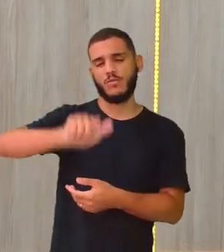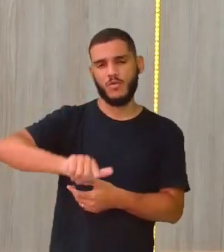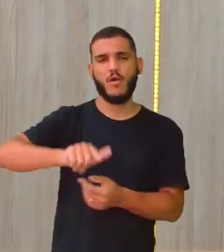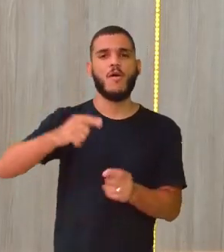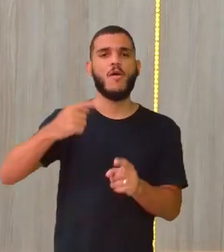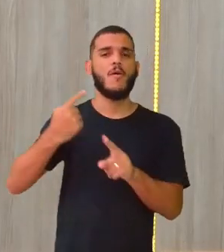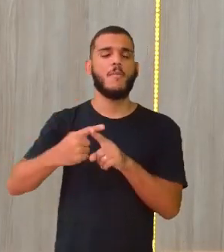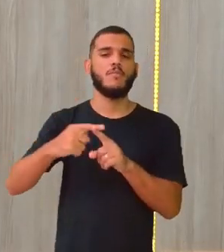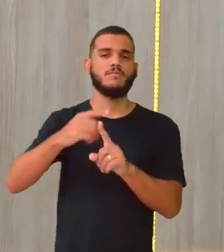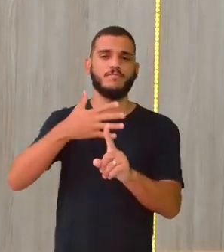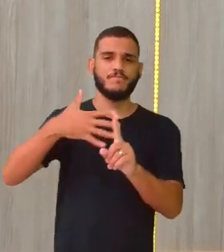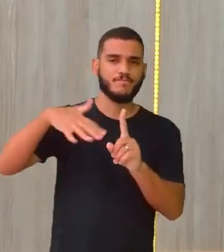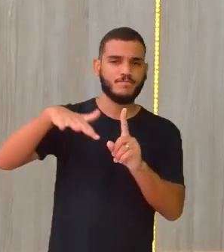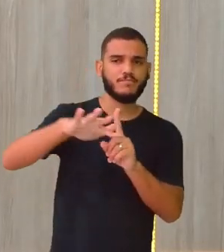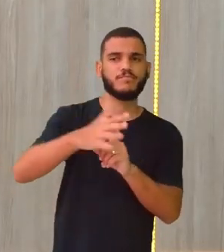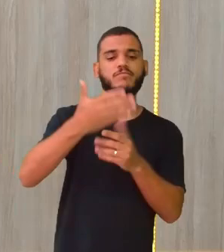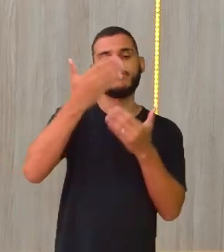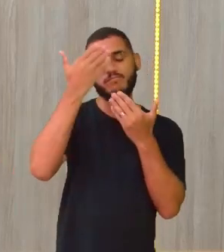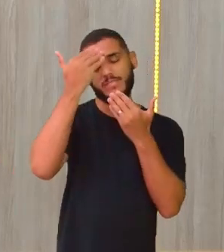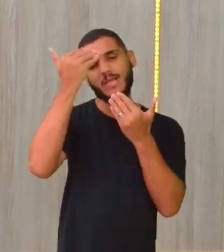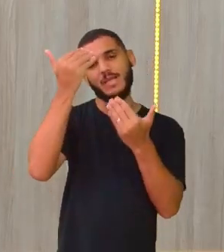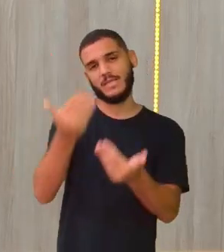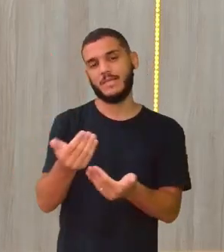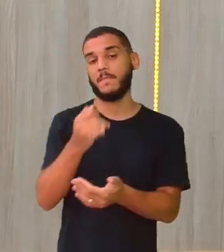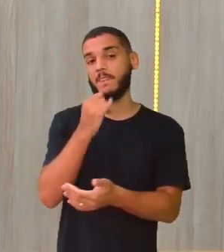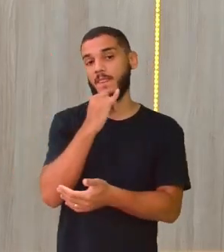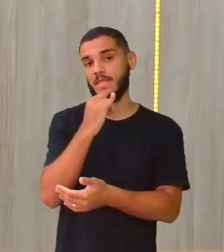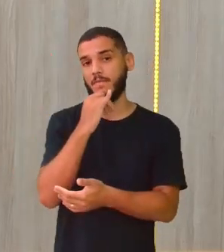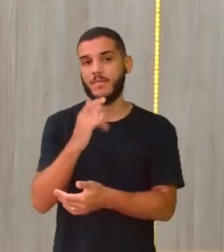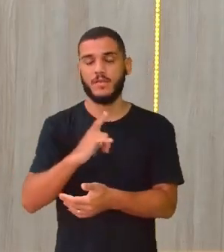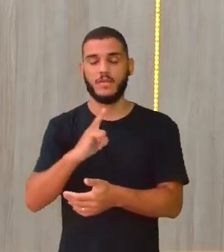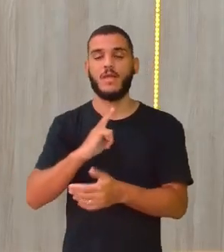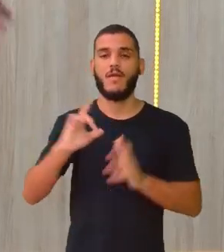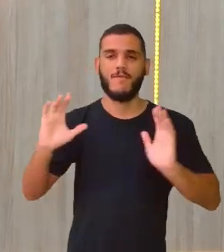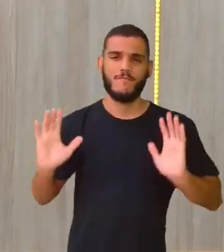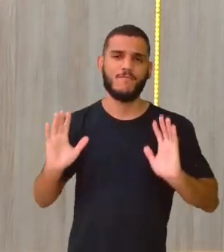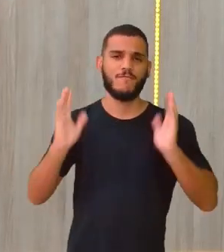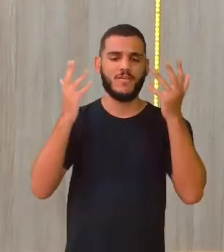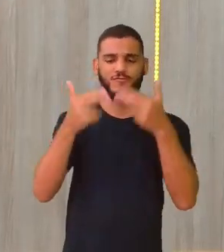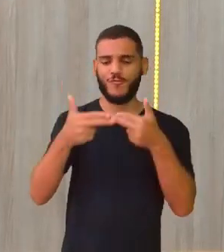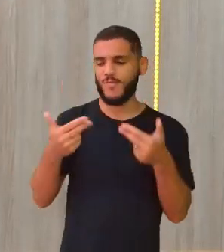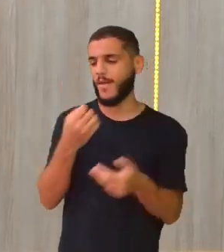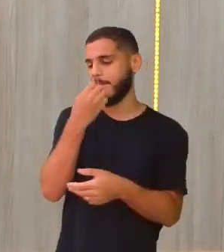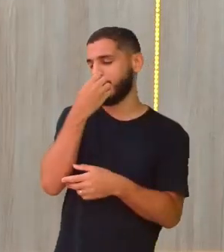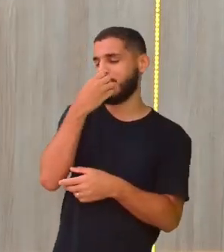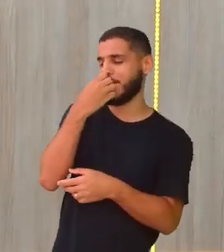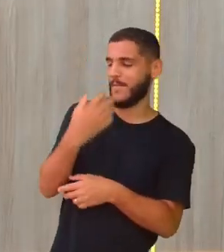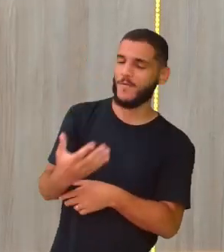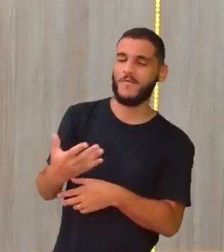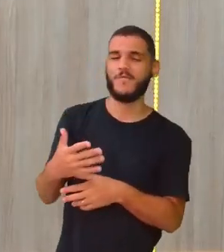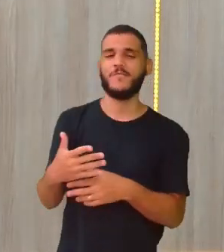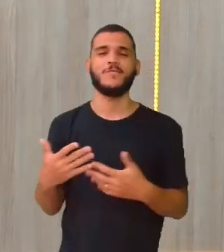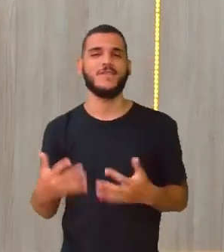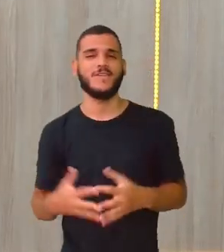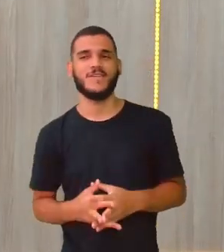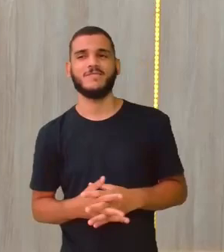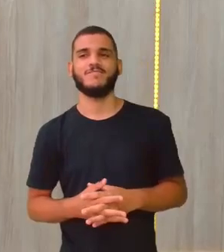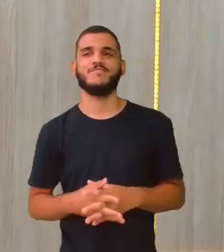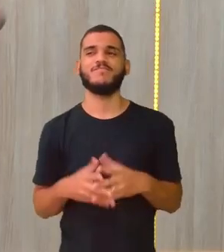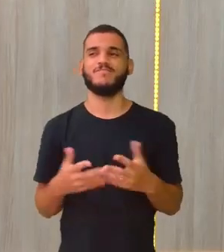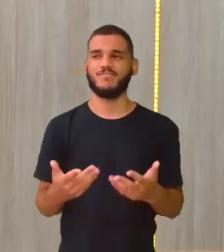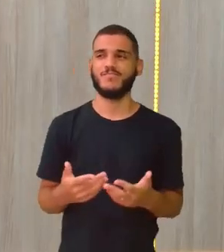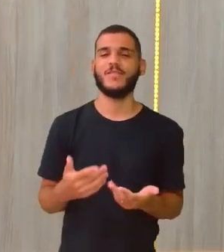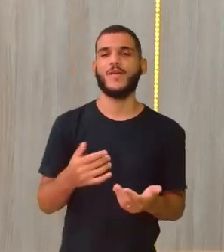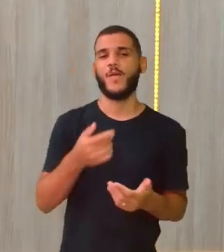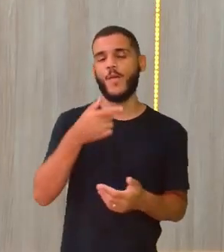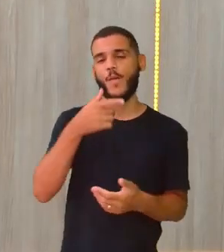Agradece muito. E por exemplo, pega lá, teve uma festa, né? Porque aí está coisa boa, né? Festa, aquela coisa toda. Apesar que Isa estava